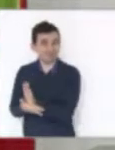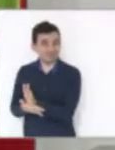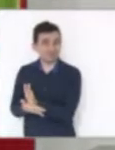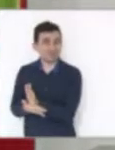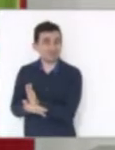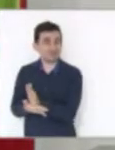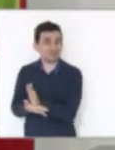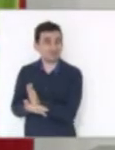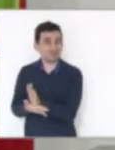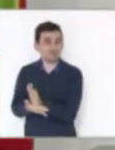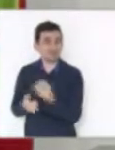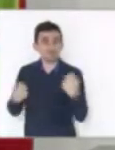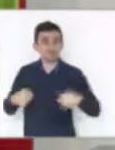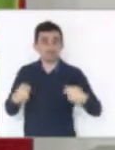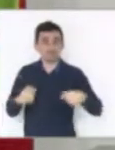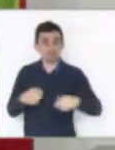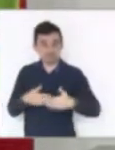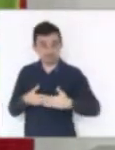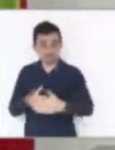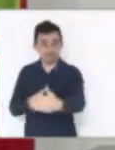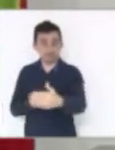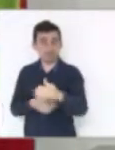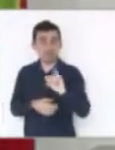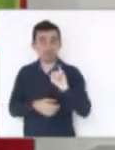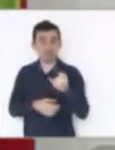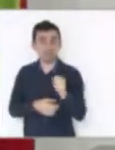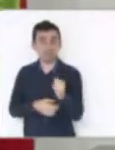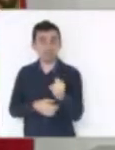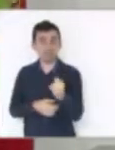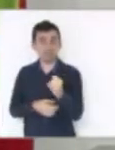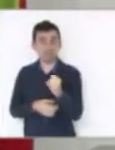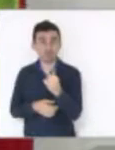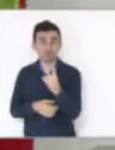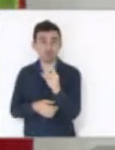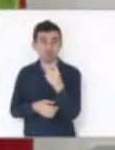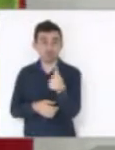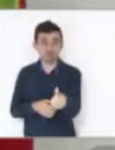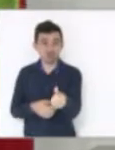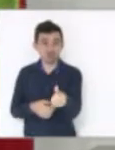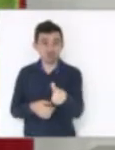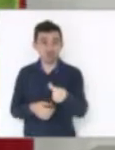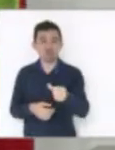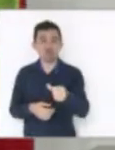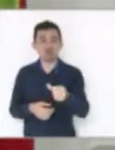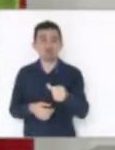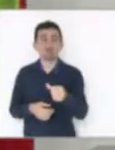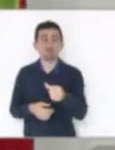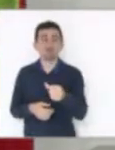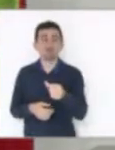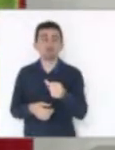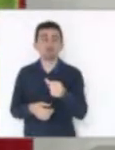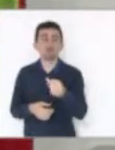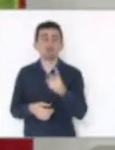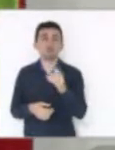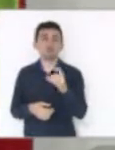a pagar a partir de janeiro de 2019, a gente vai a números muito maiores.